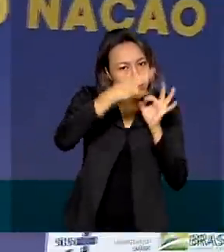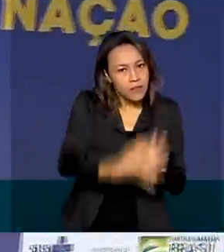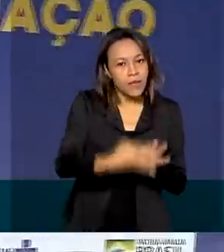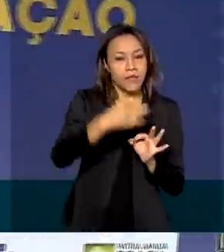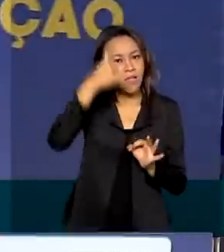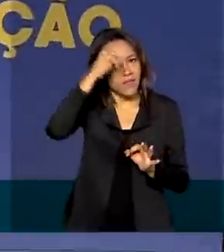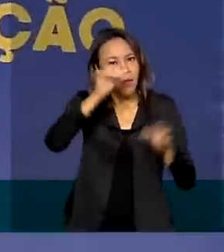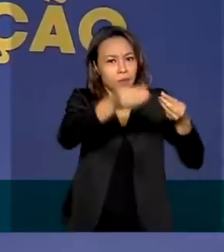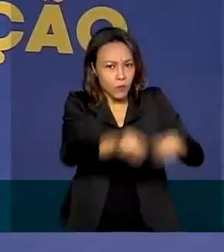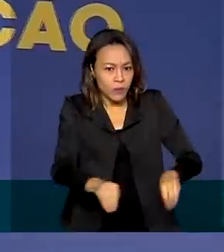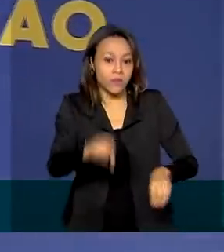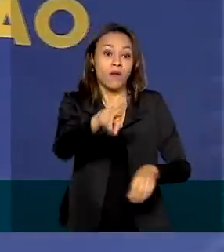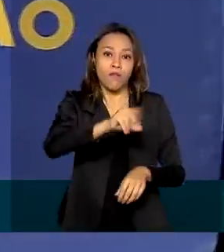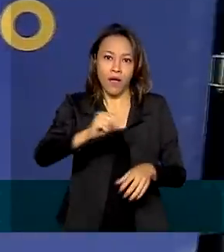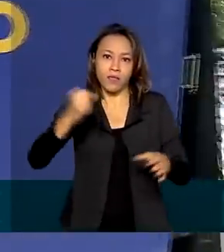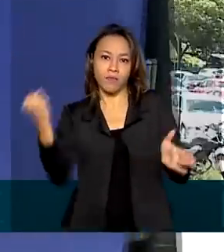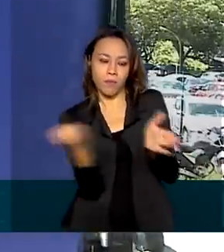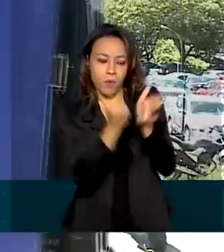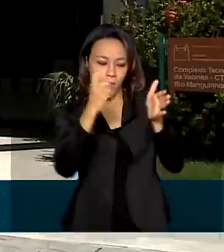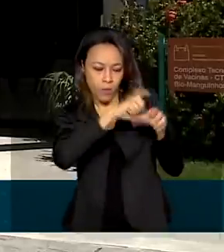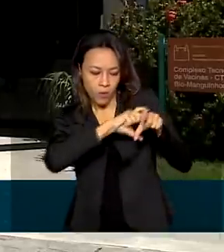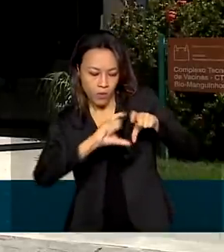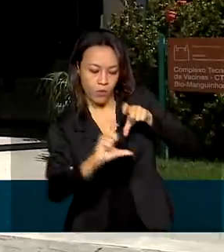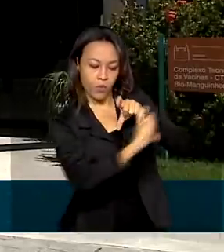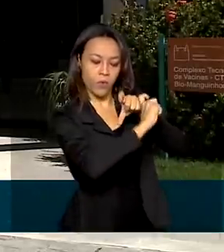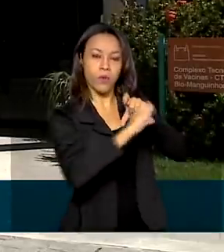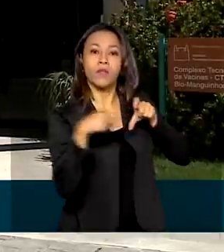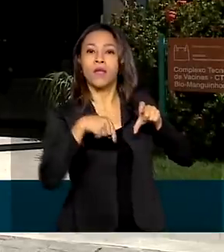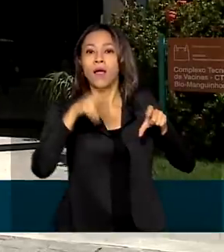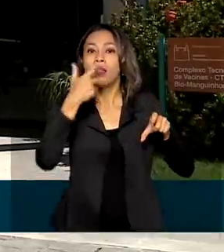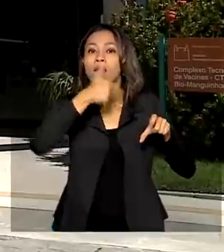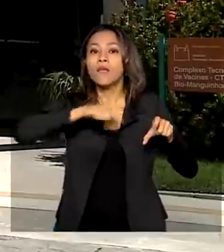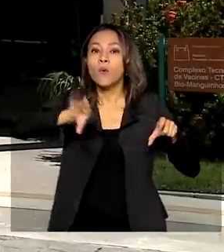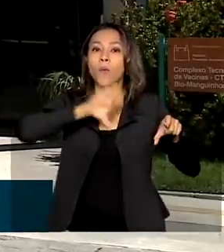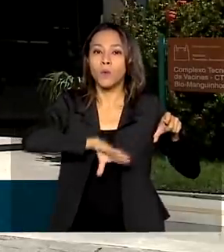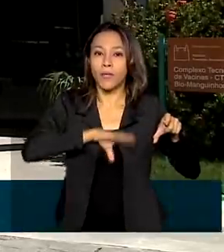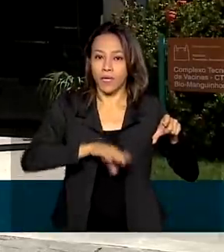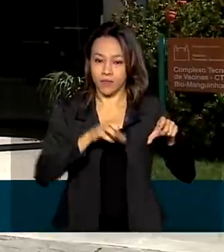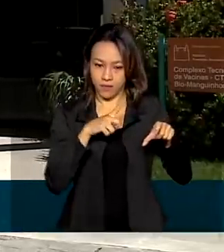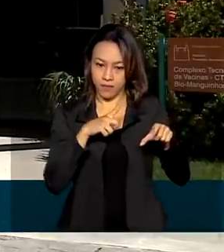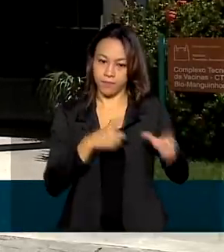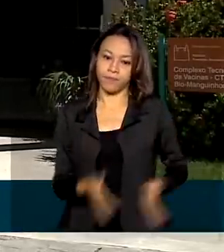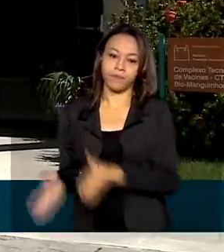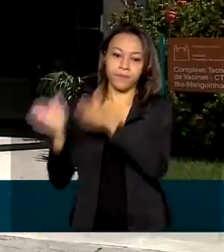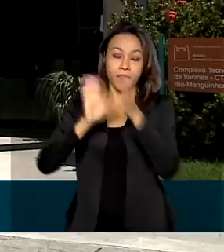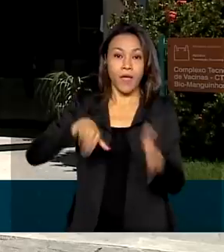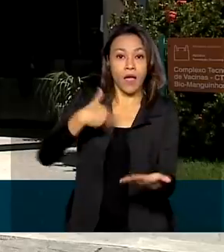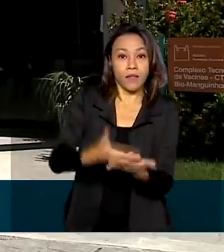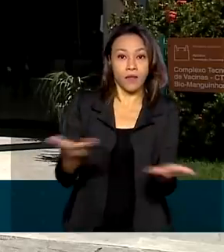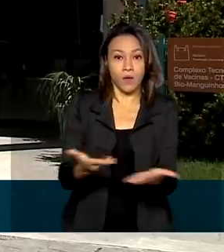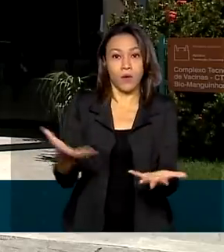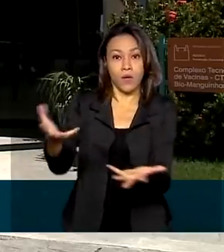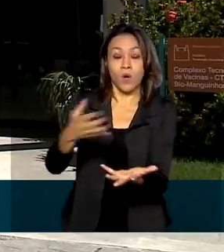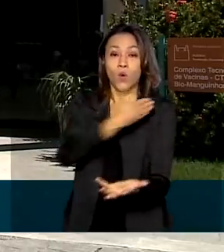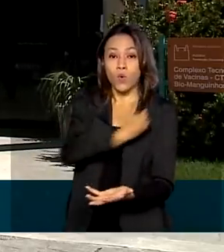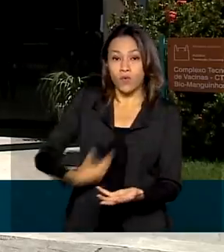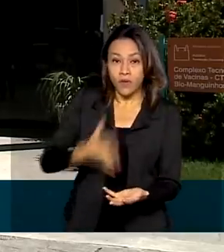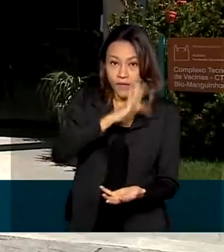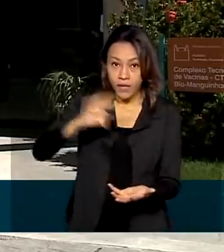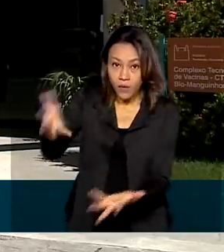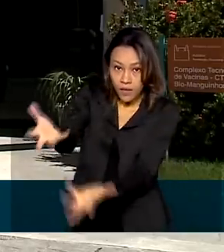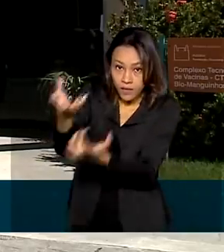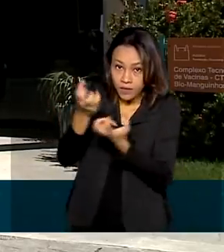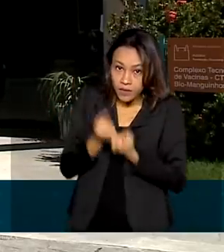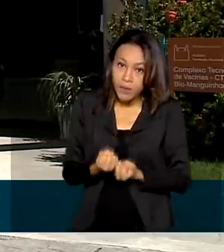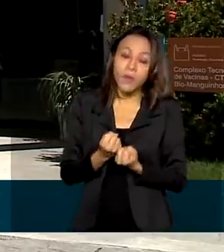também vão receber etiquetas em português. Até o momento, governo federal já recebeu 4 milhões de doses do Instituto Serum.